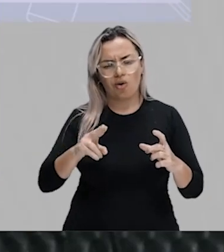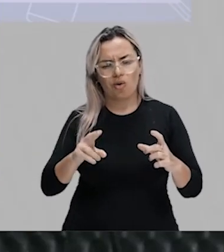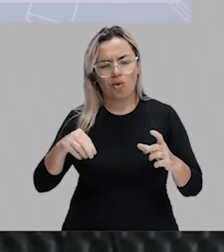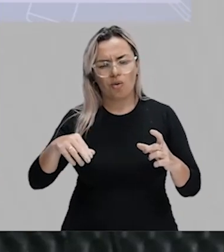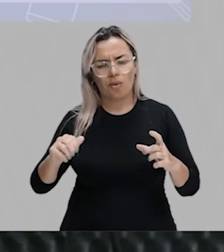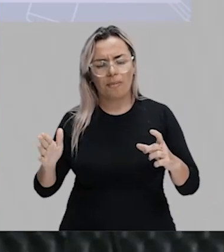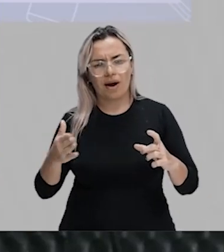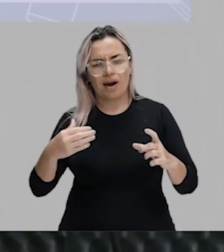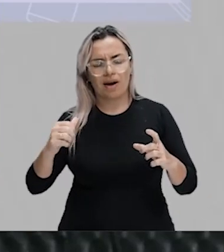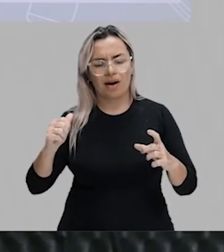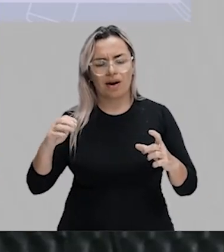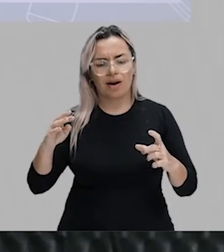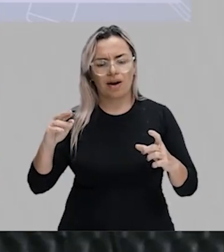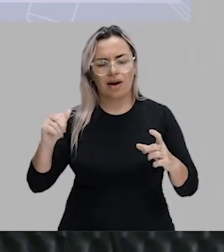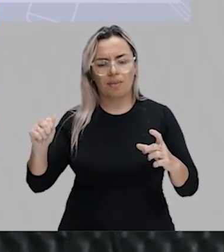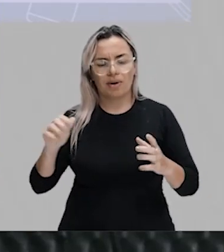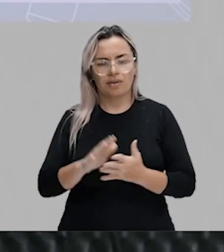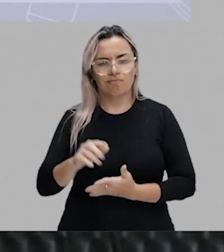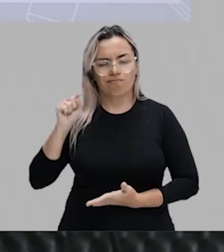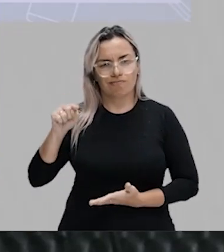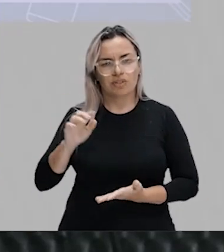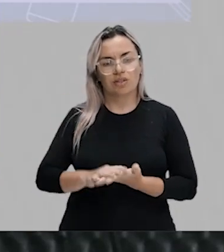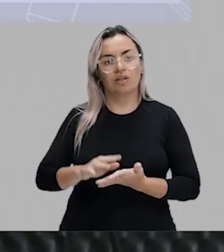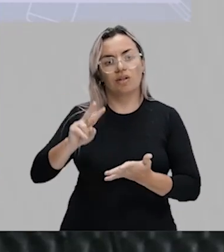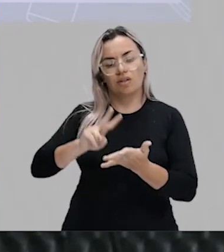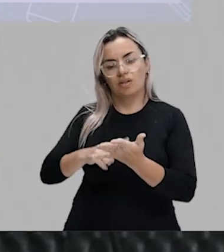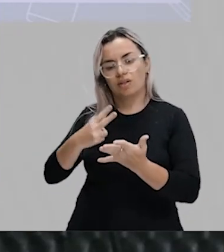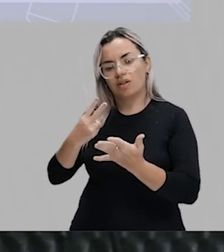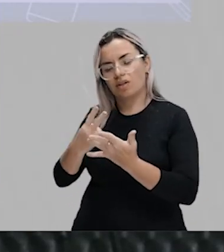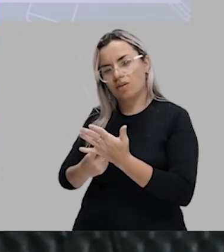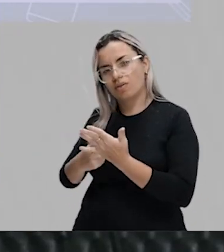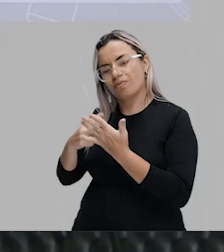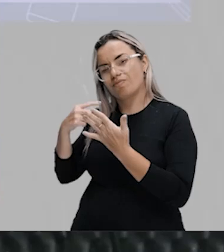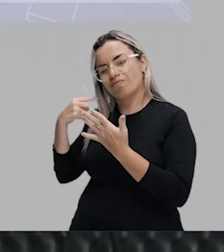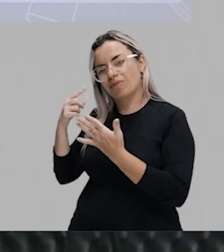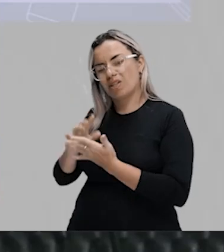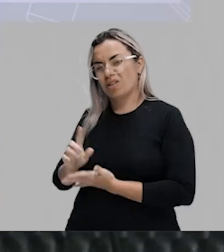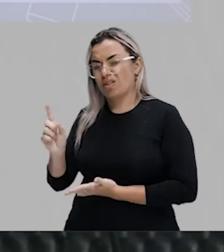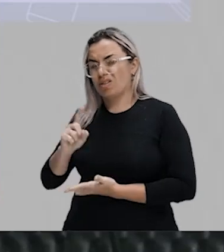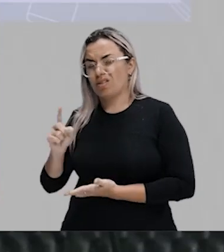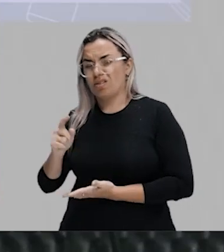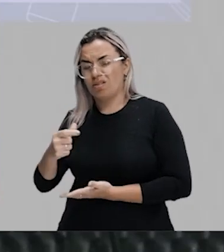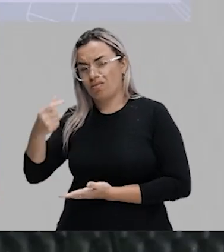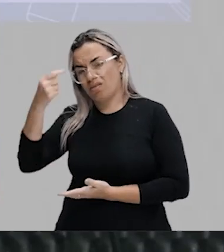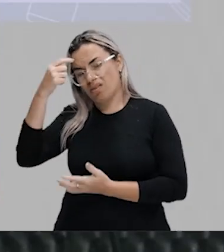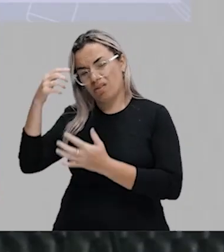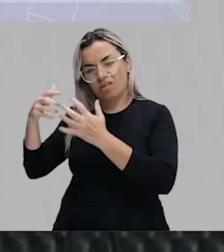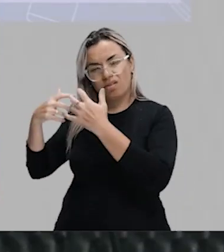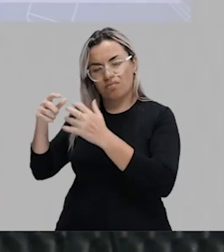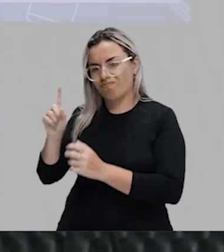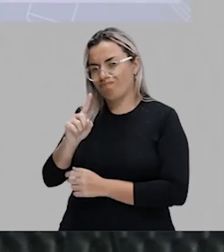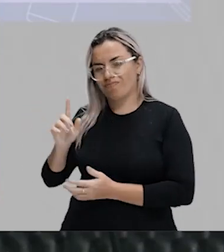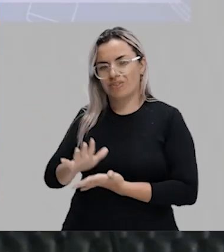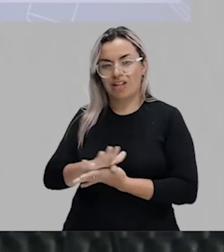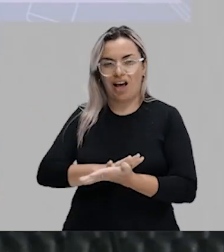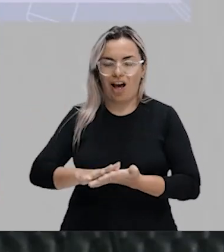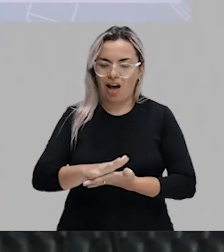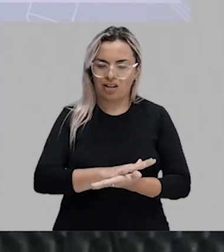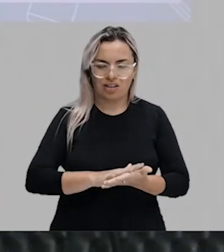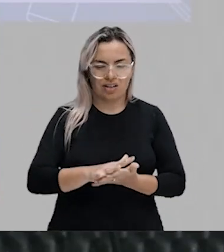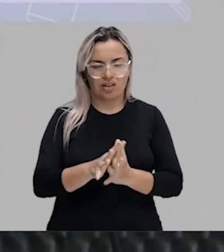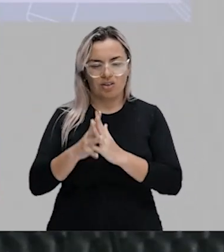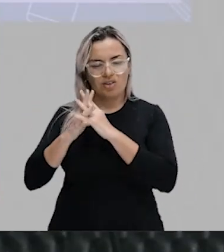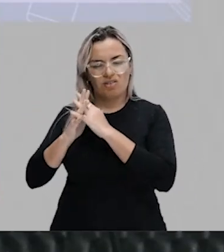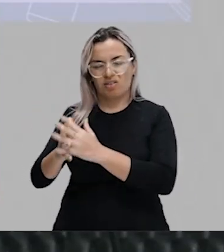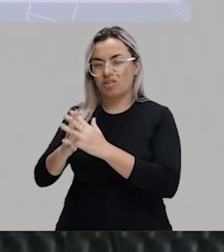Não, ficar meio louco. Ficar irracional. Você está irracional.